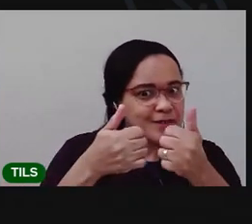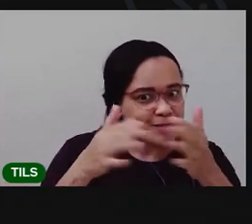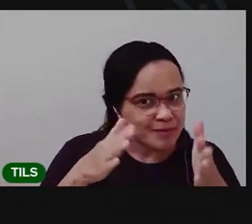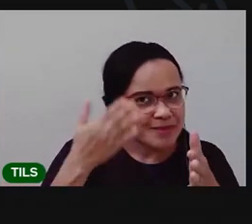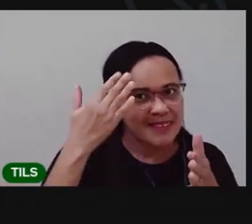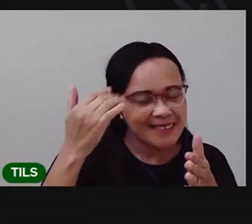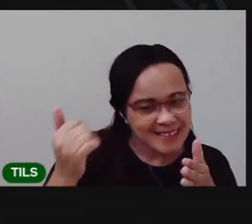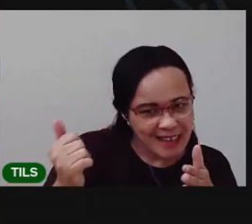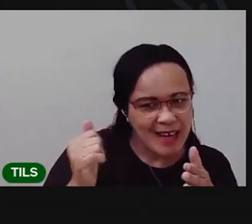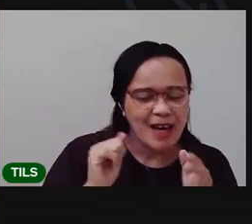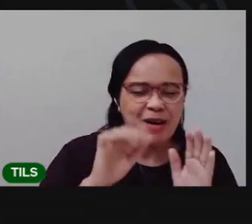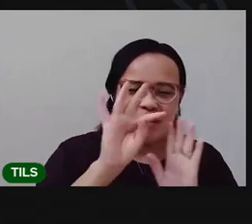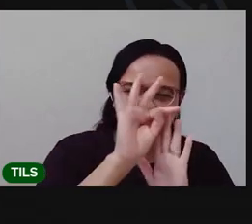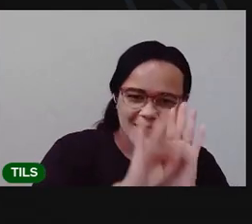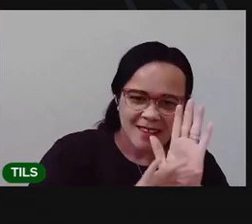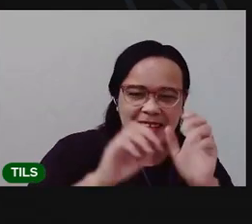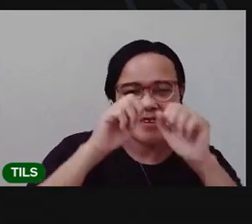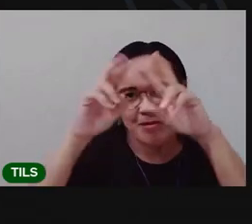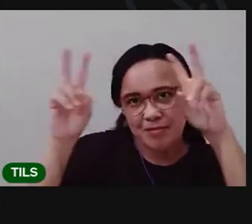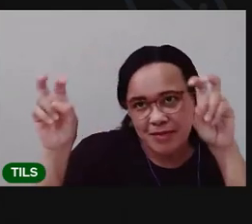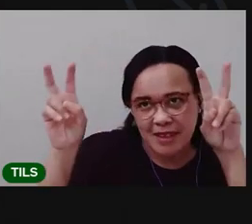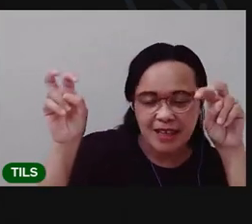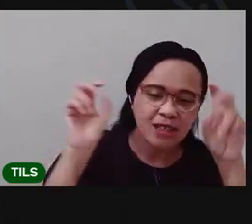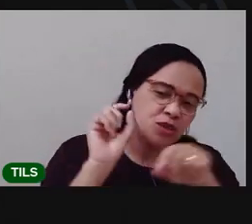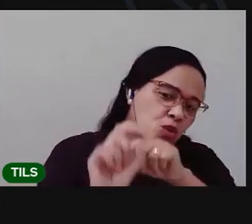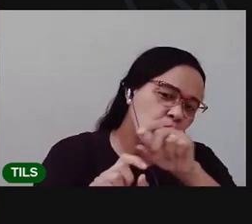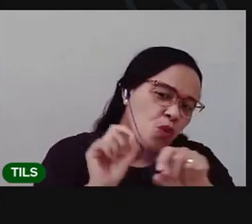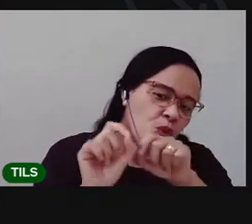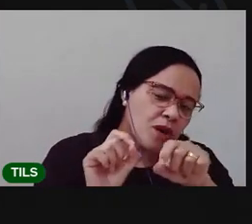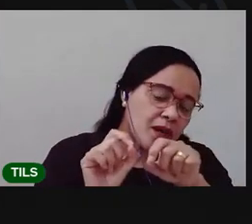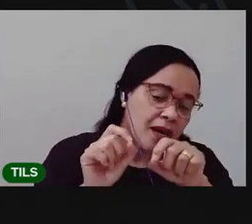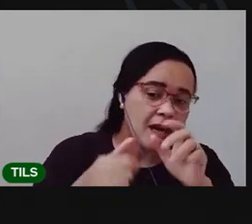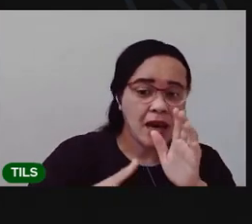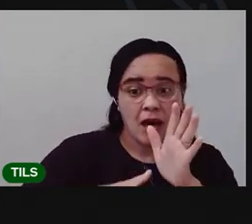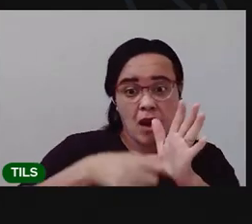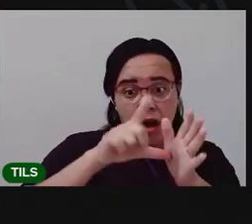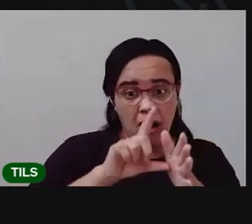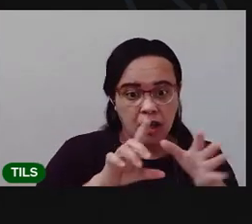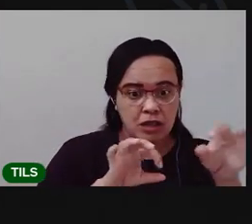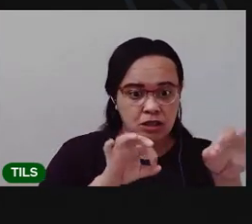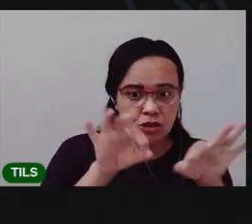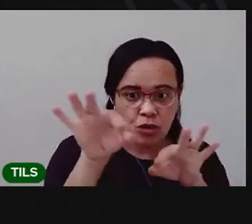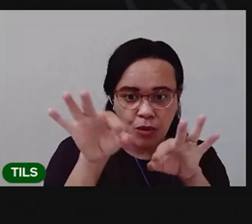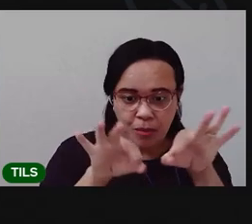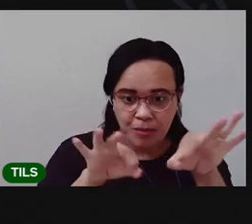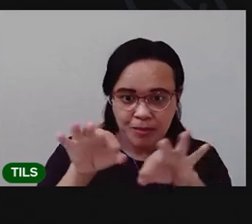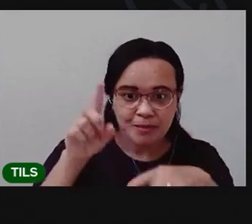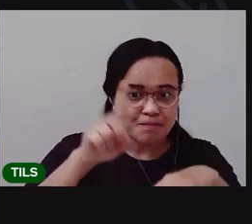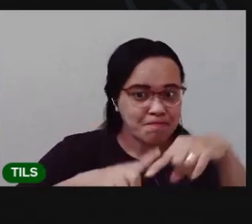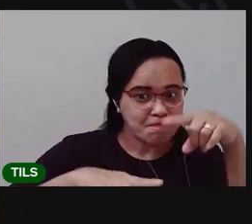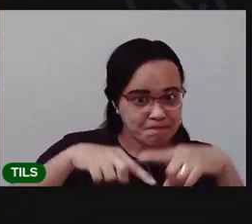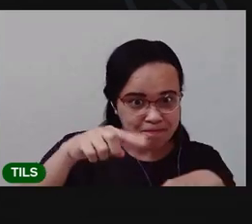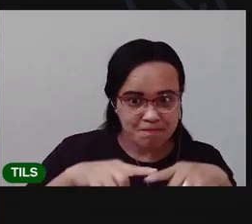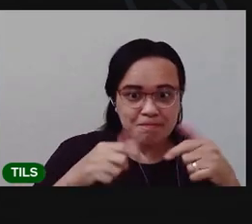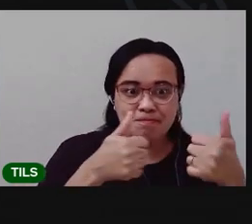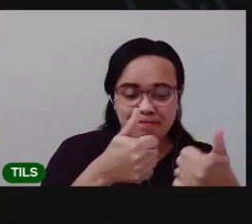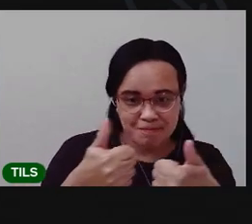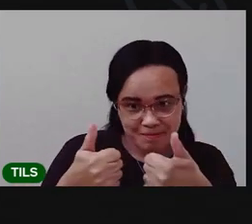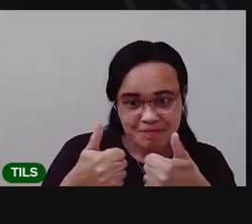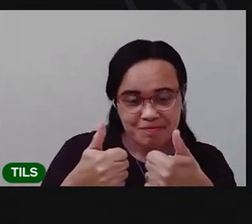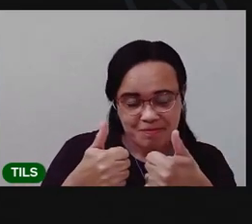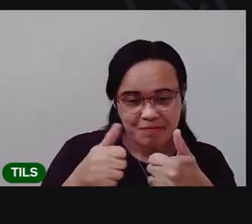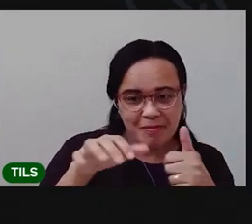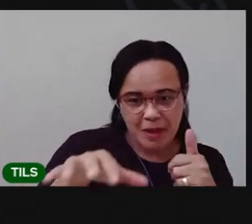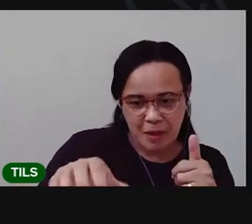assunto que a gente vai aprender hoje, eu vou pedir para você organizar o seu material, tá bom? Pegue aí a sua